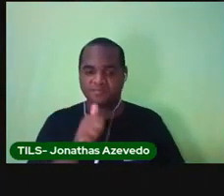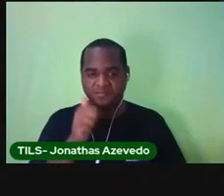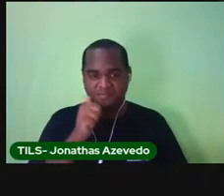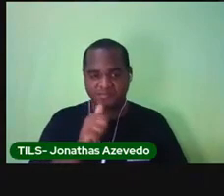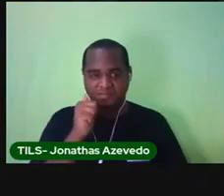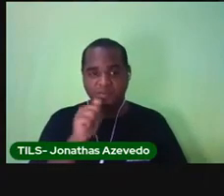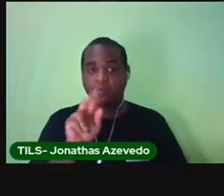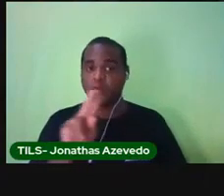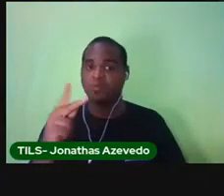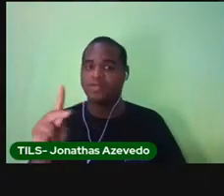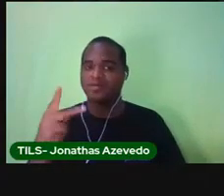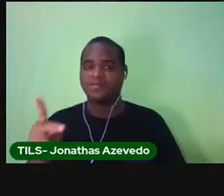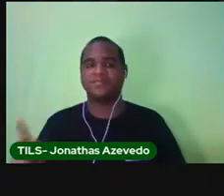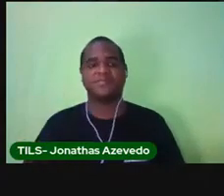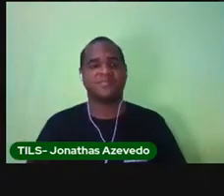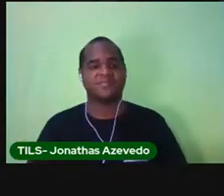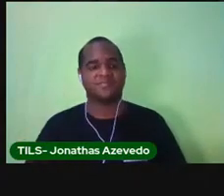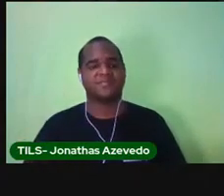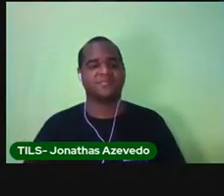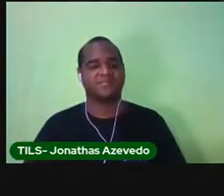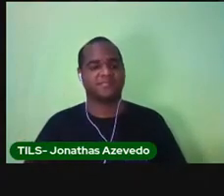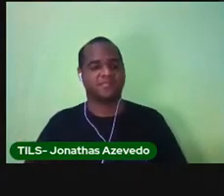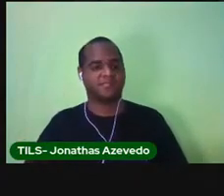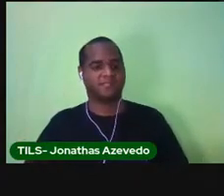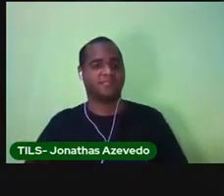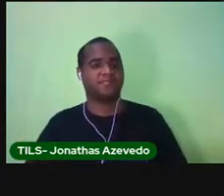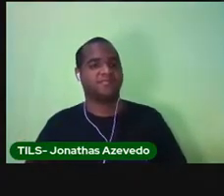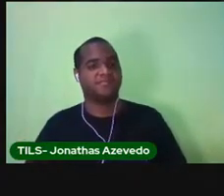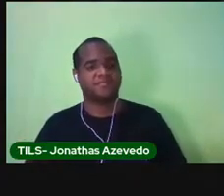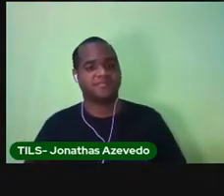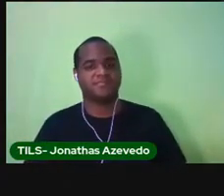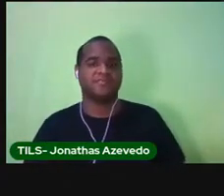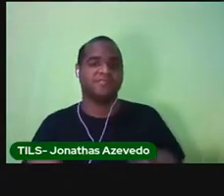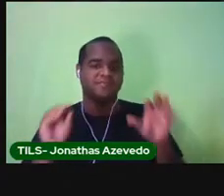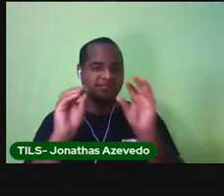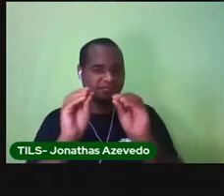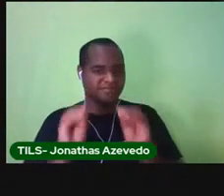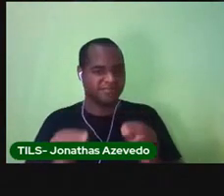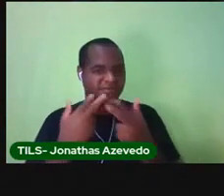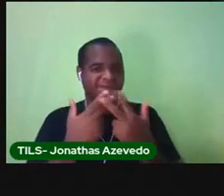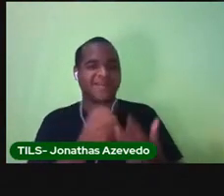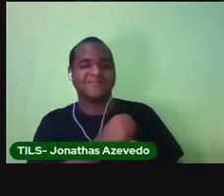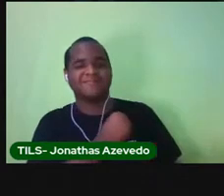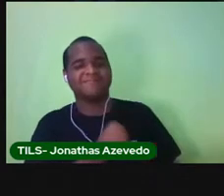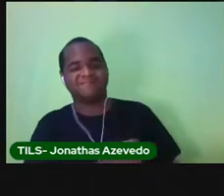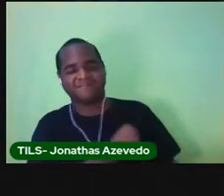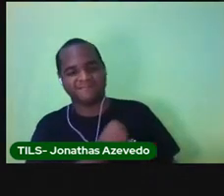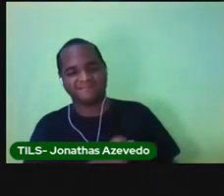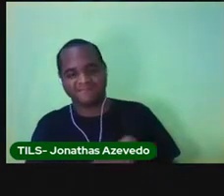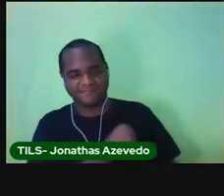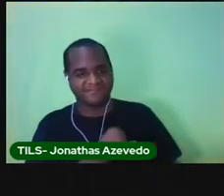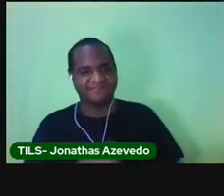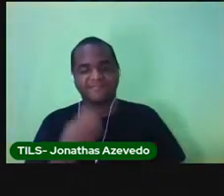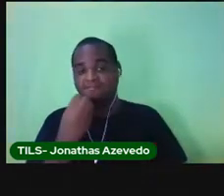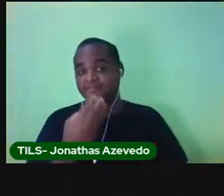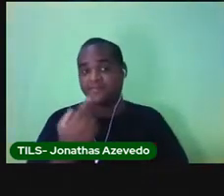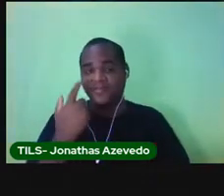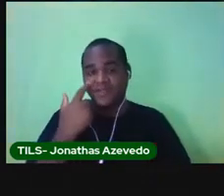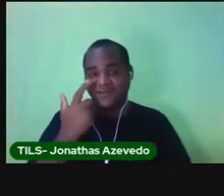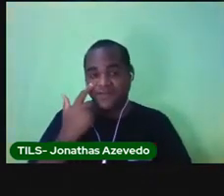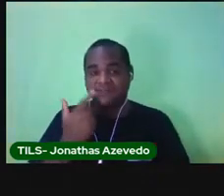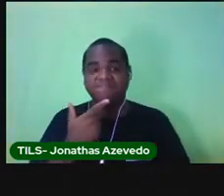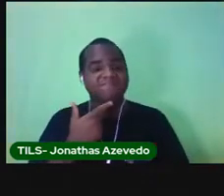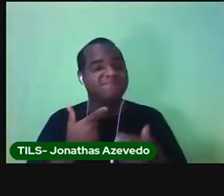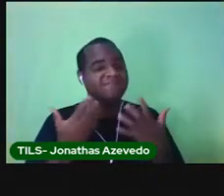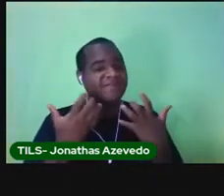coloca o nome dela. Coloca lá. Estou com muitas saudades. Não vejo a hora de